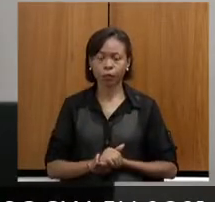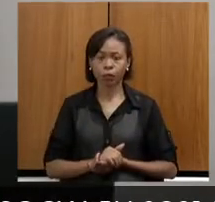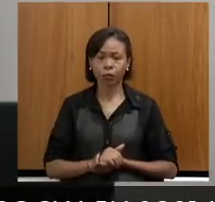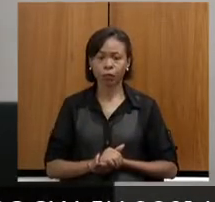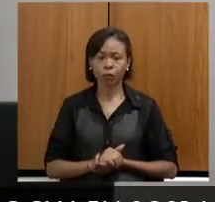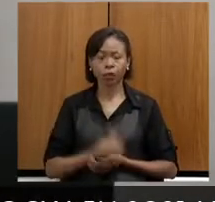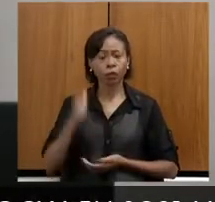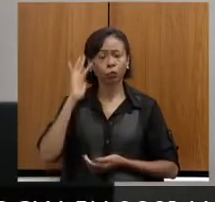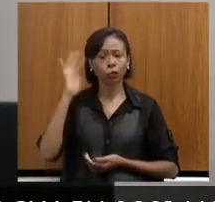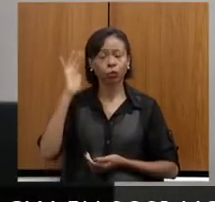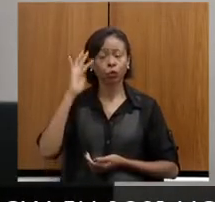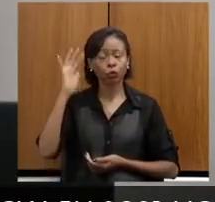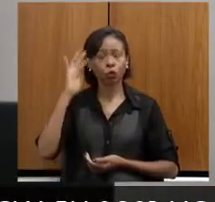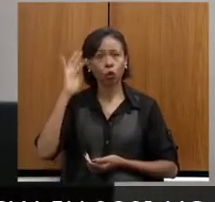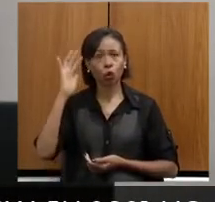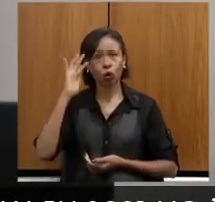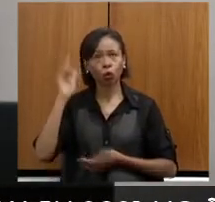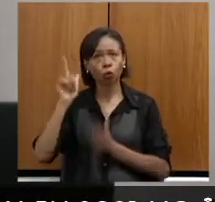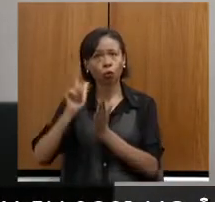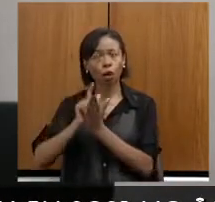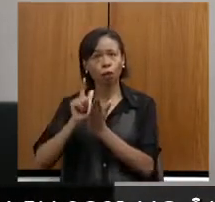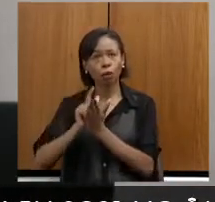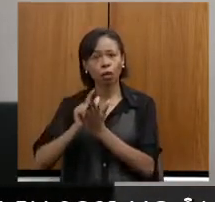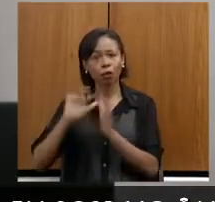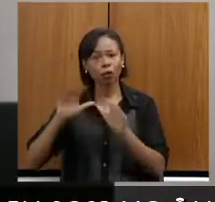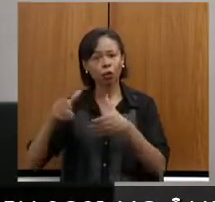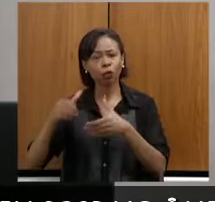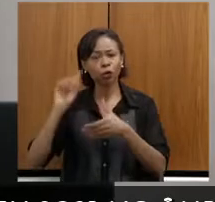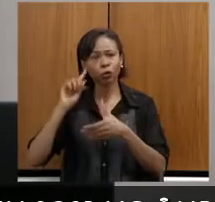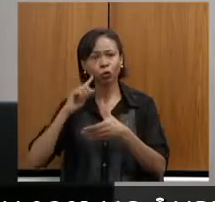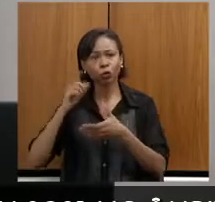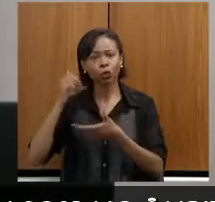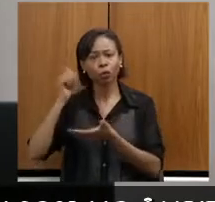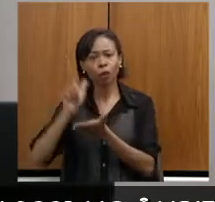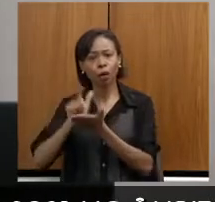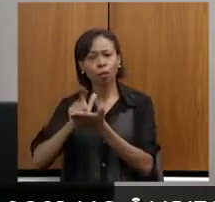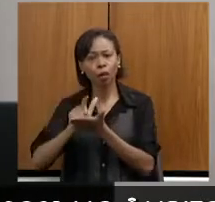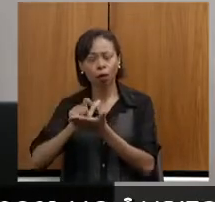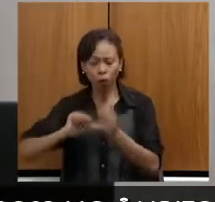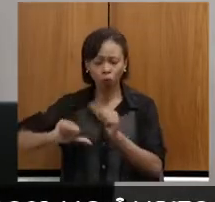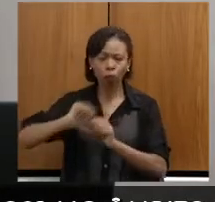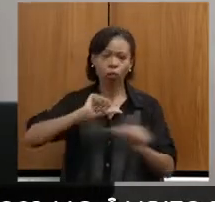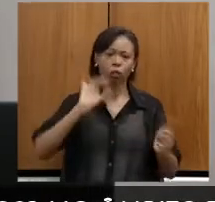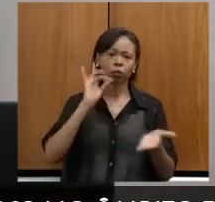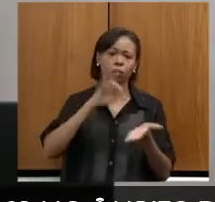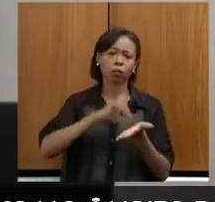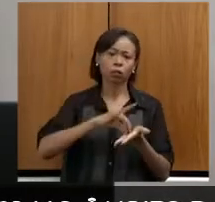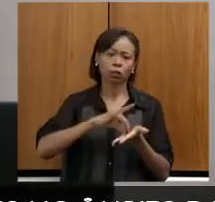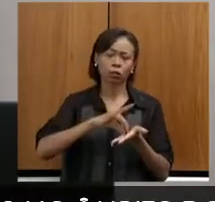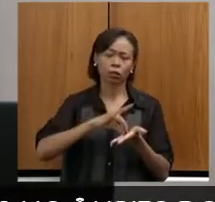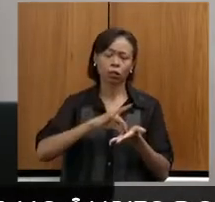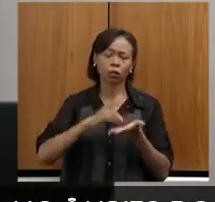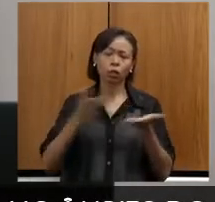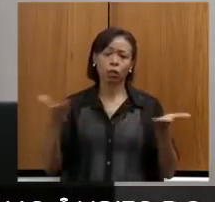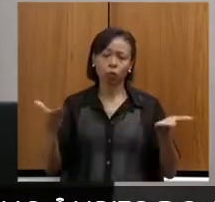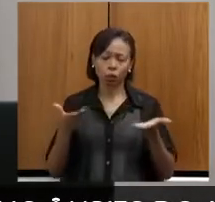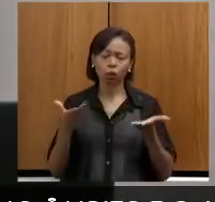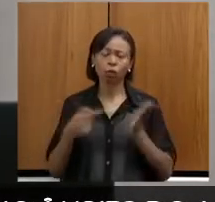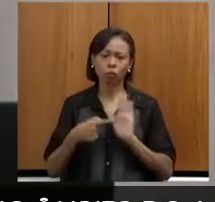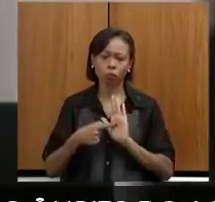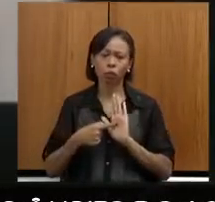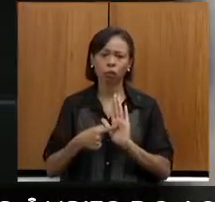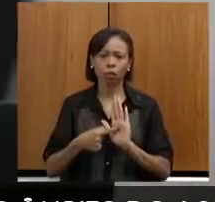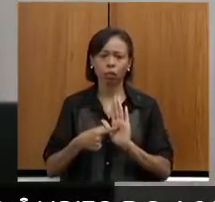surda no papel. Esse é um destaque que eu gostaria de fazer, de que estamos caminhando no